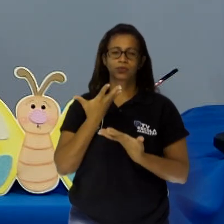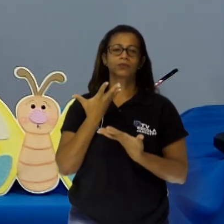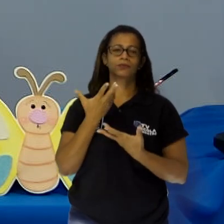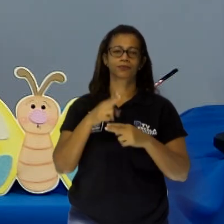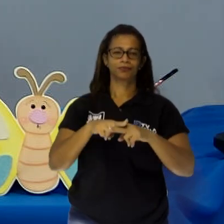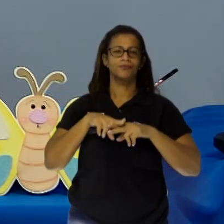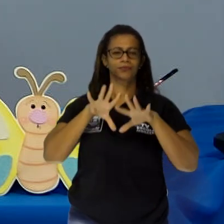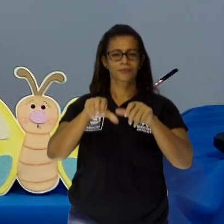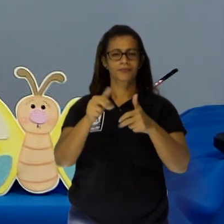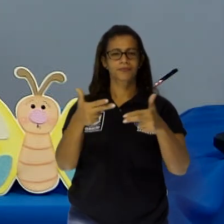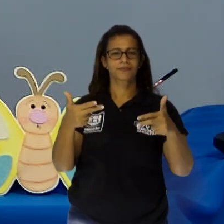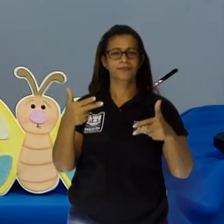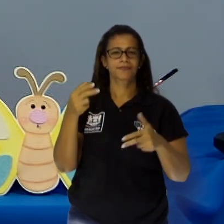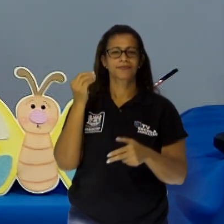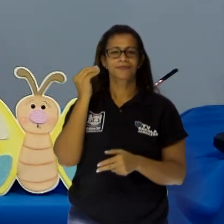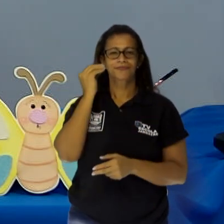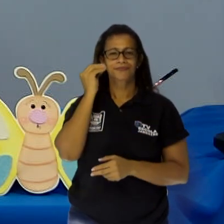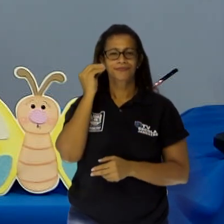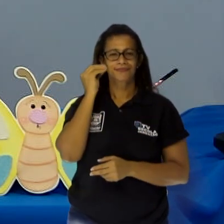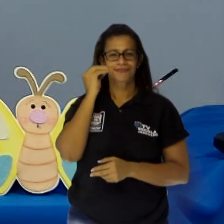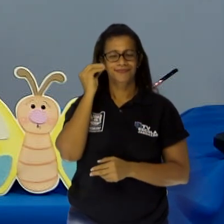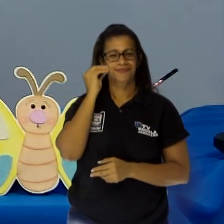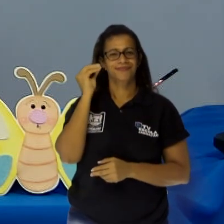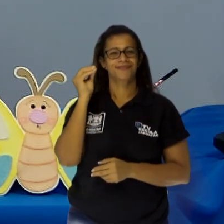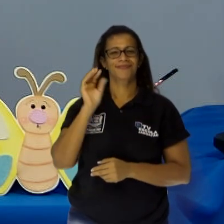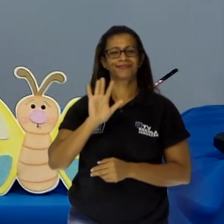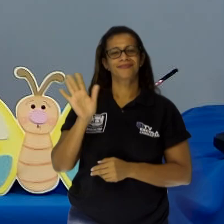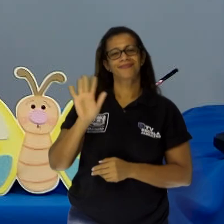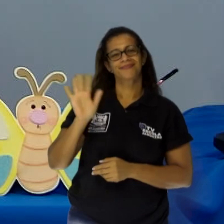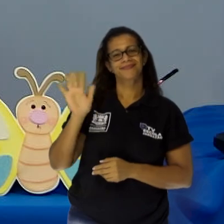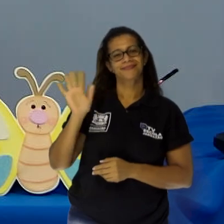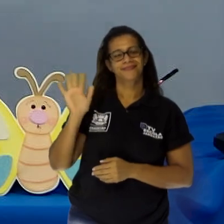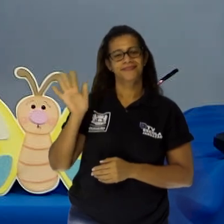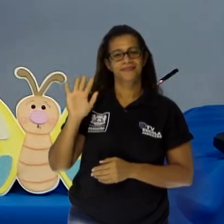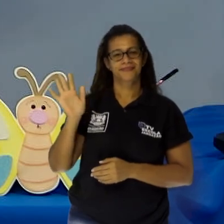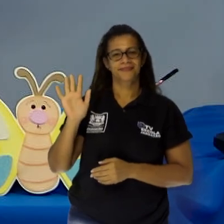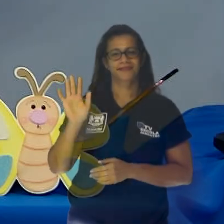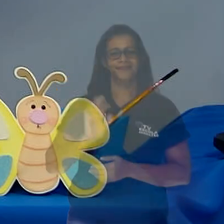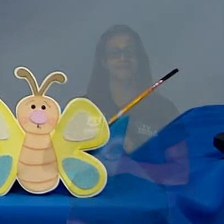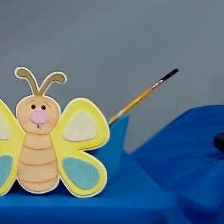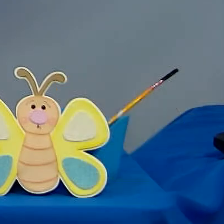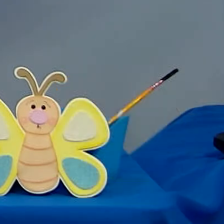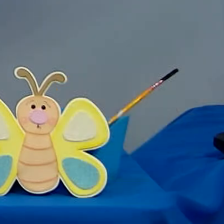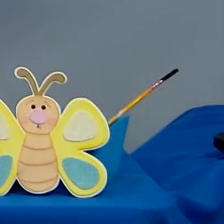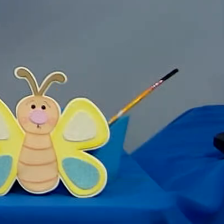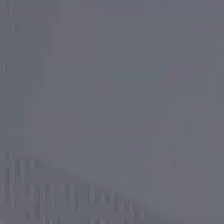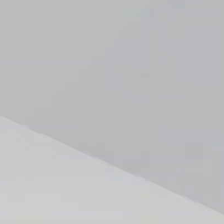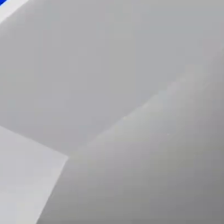grandão no coração de cada um. E até a próxima aula. Tchau, criança!